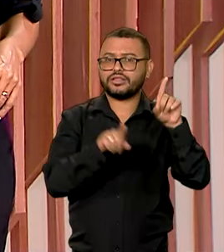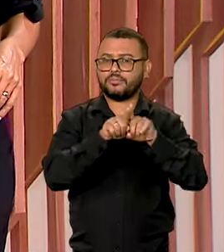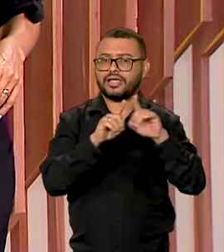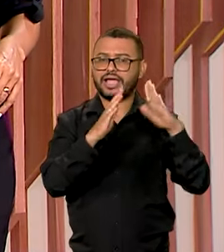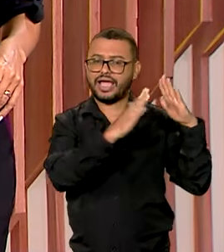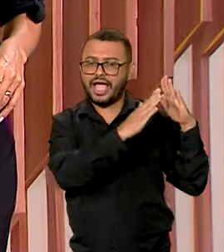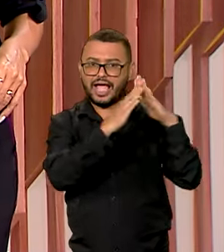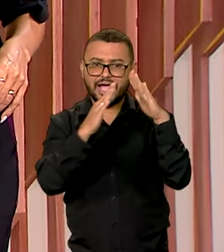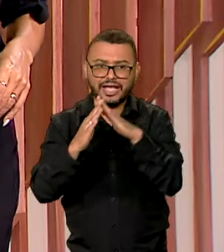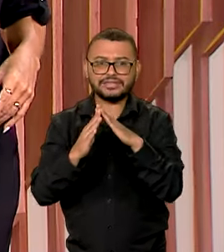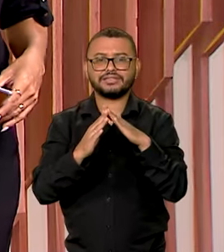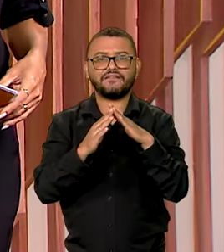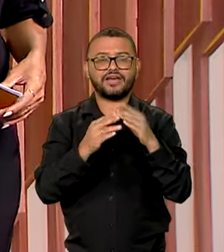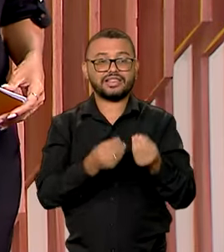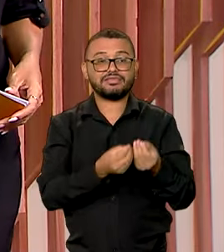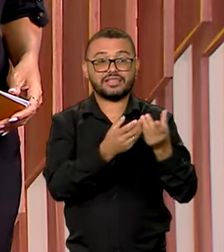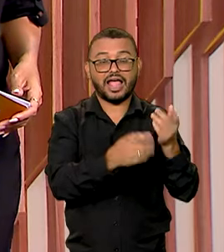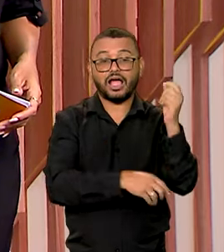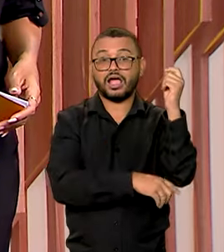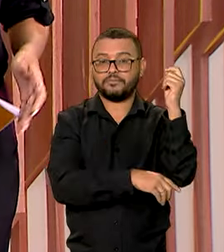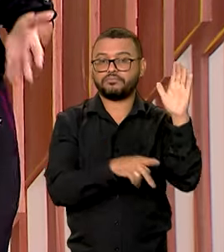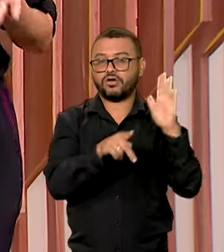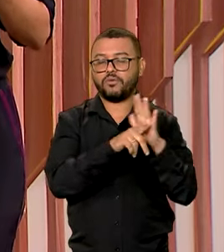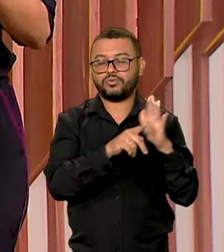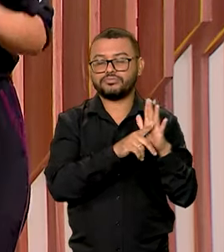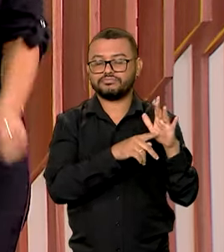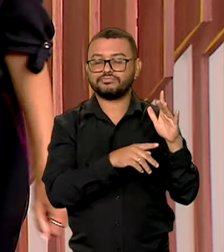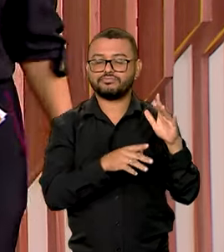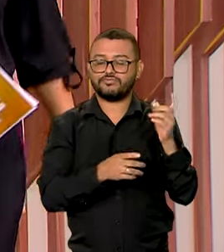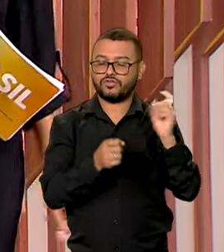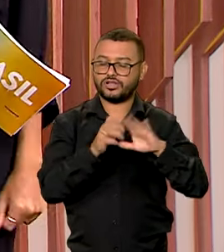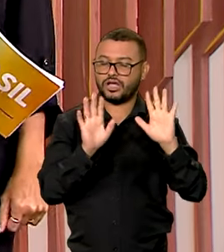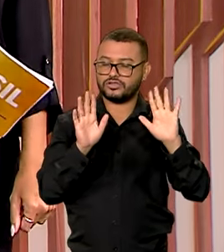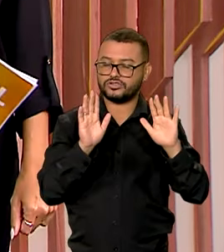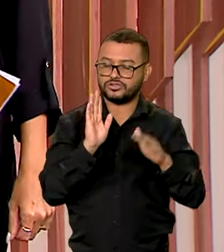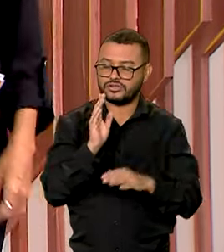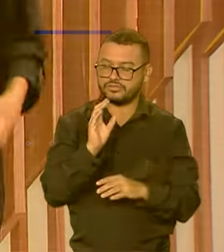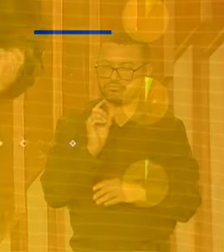modulares vão ser enviadas para as famílias gaúchas. A gente volta já já.